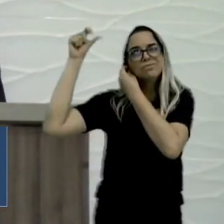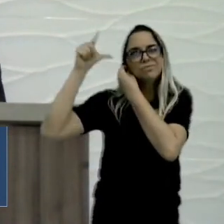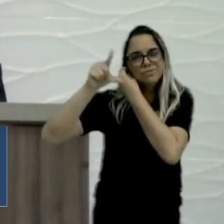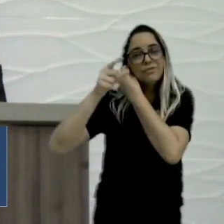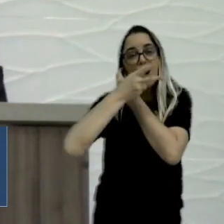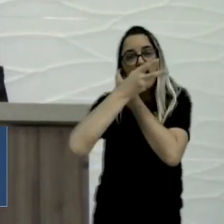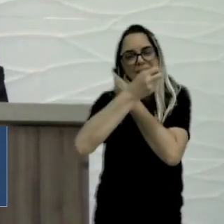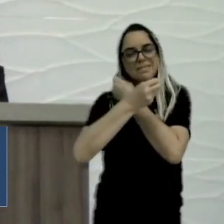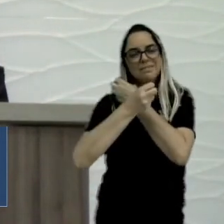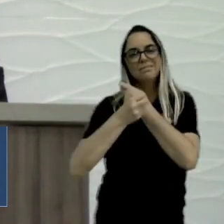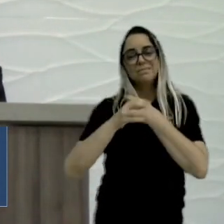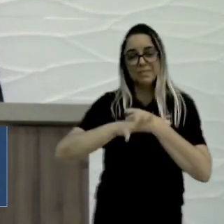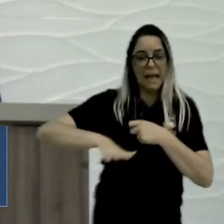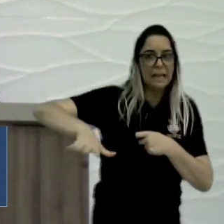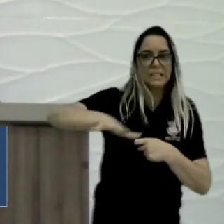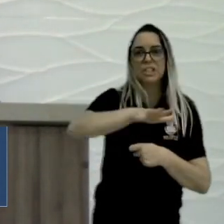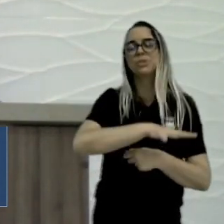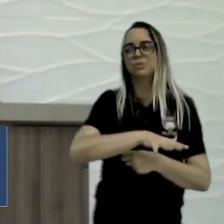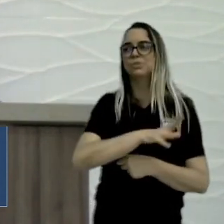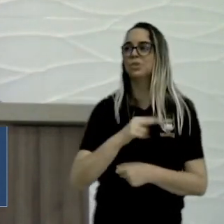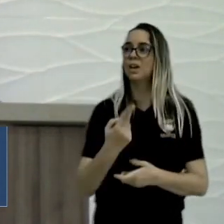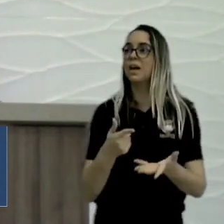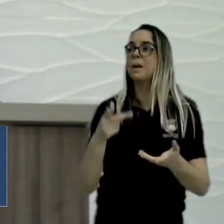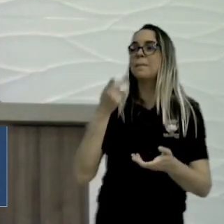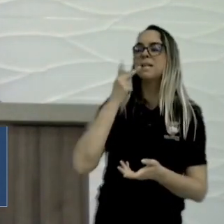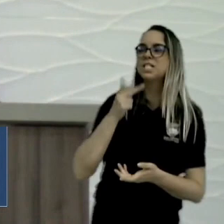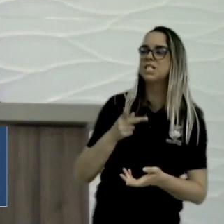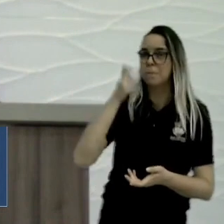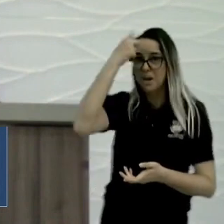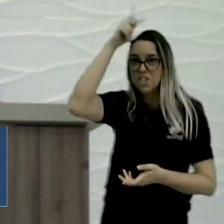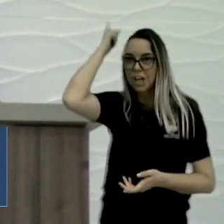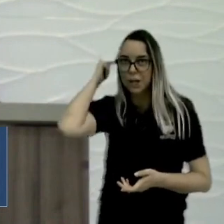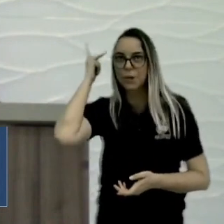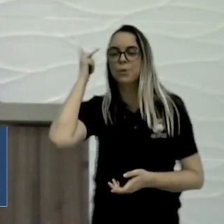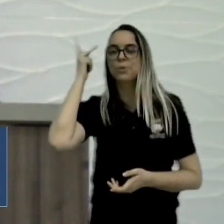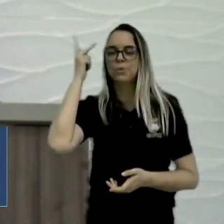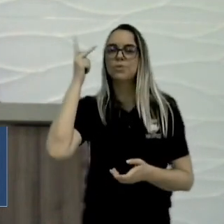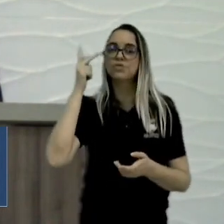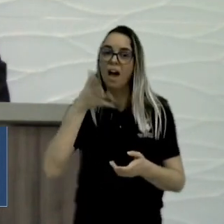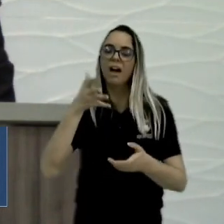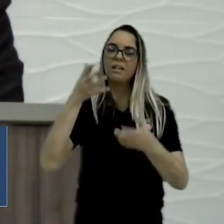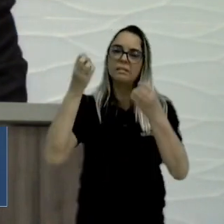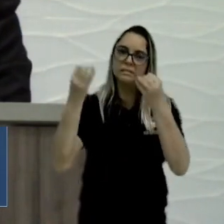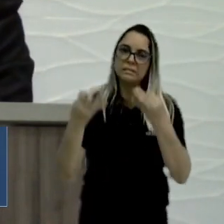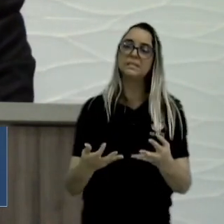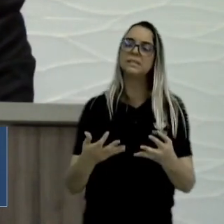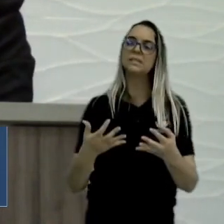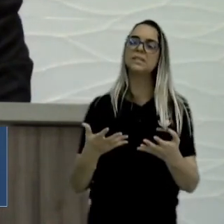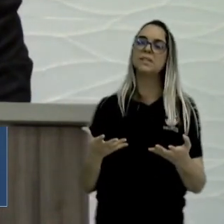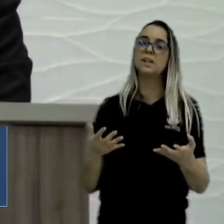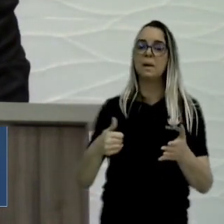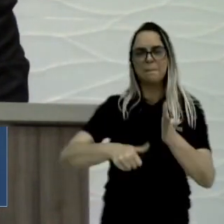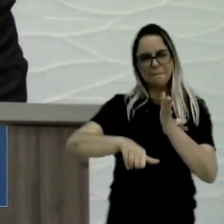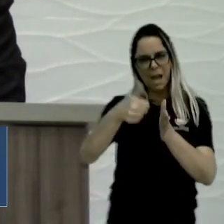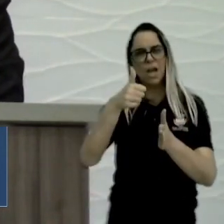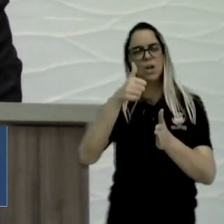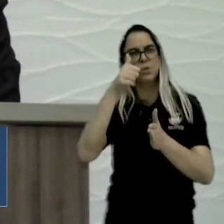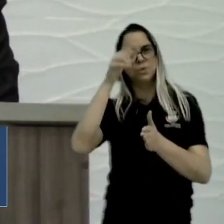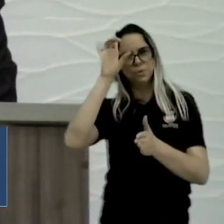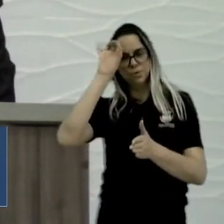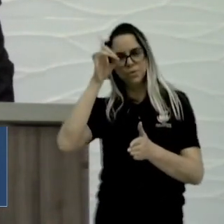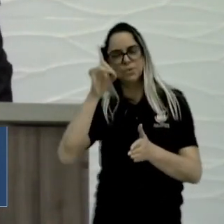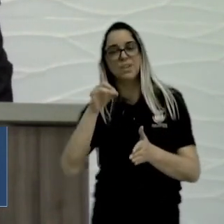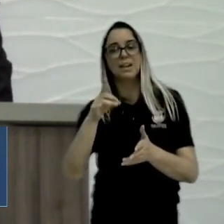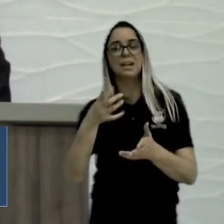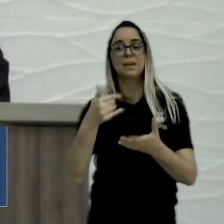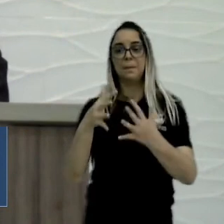eles disseram, vereador Pezinho, o vereador Pachequinho, o vereador Pachequinho até quis postar comigo, que a partir do dia primeiro o pessoal da Operação Pipa